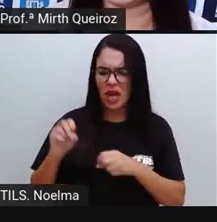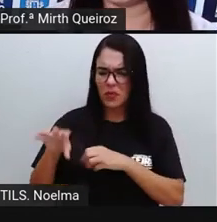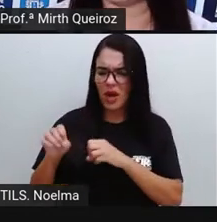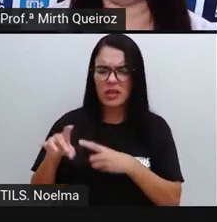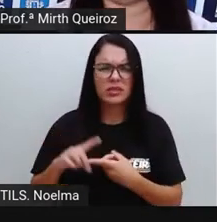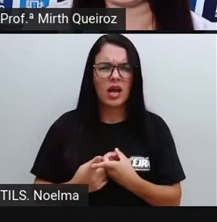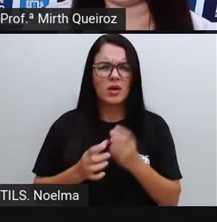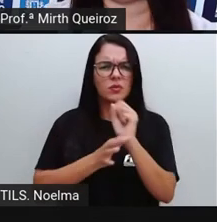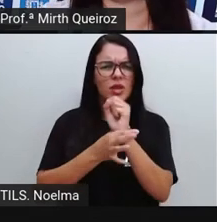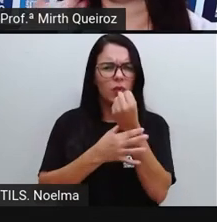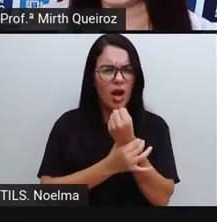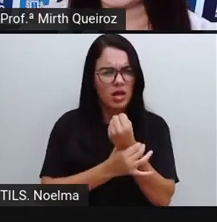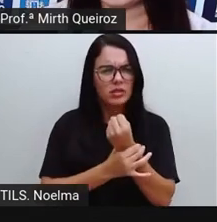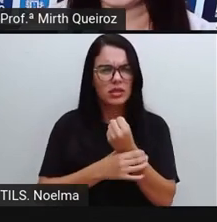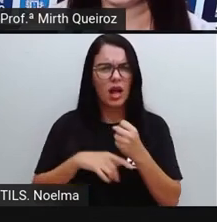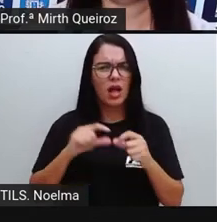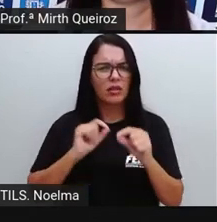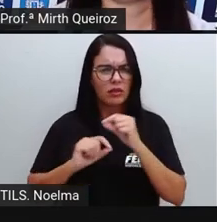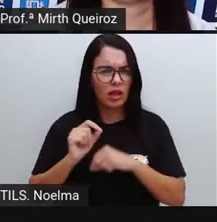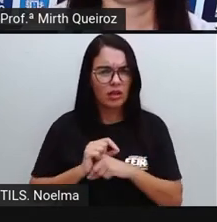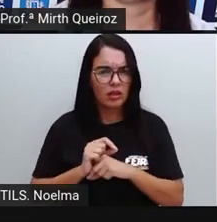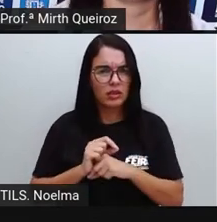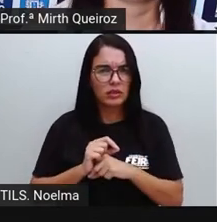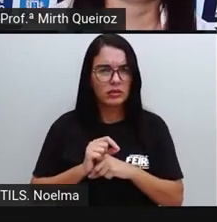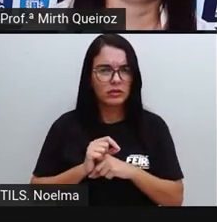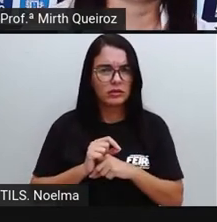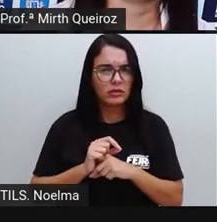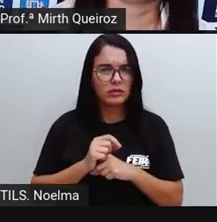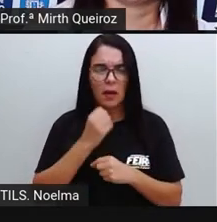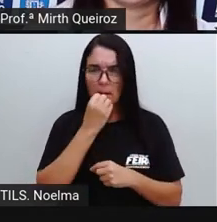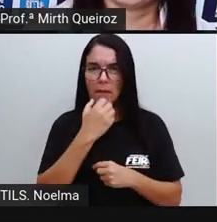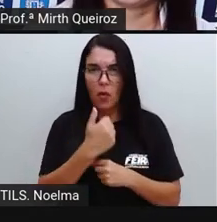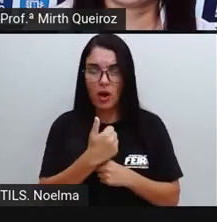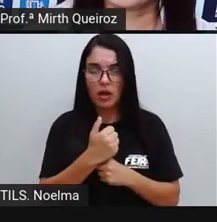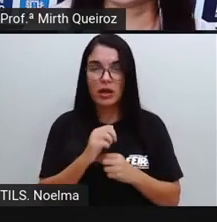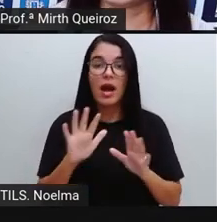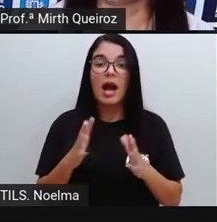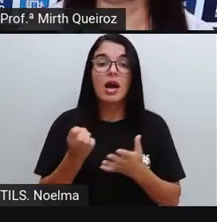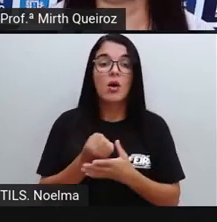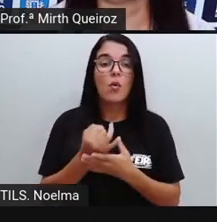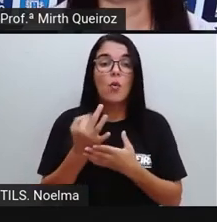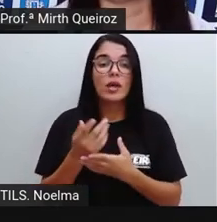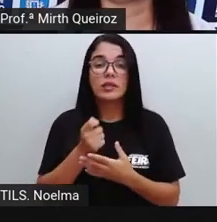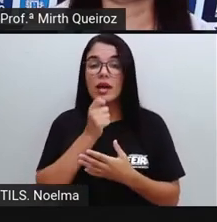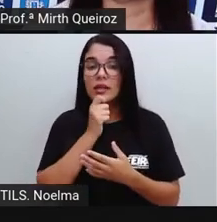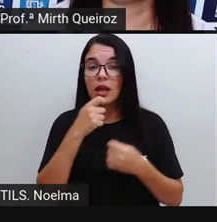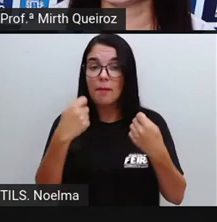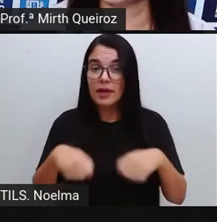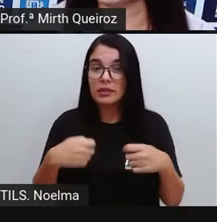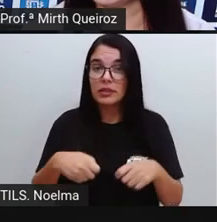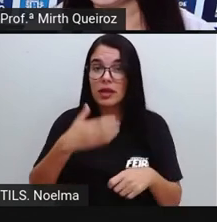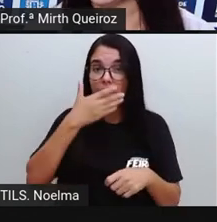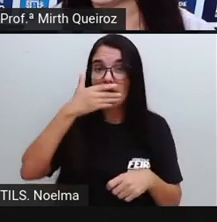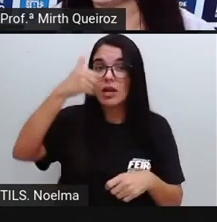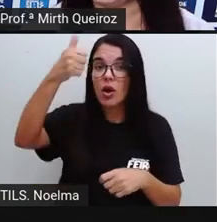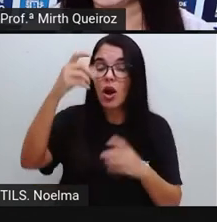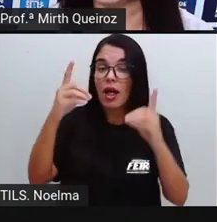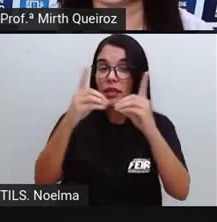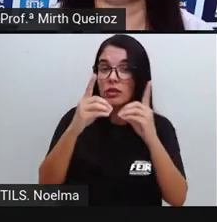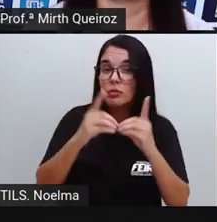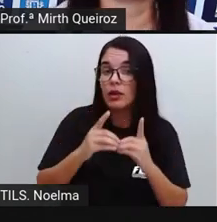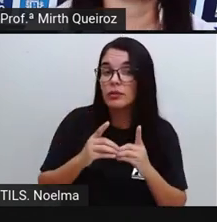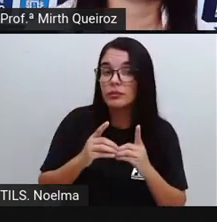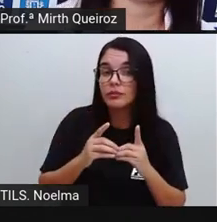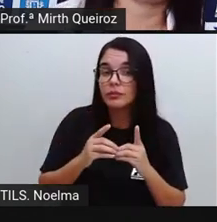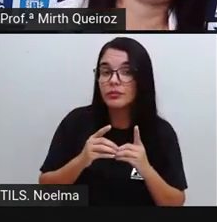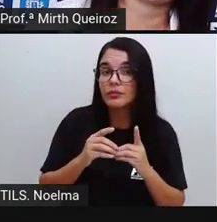melhores Aí É ofertado De forma Melhor Quais ainda Estão precisando De melhor atendimento